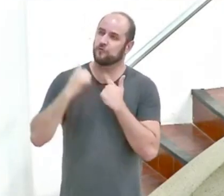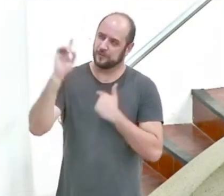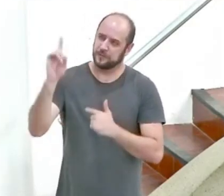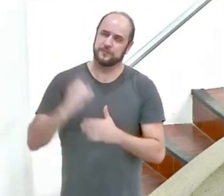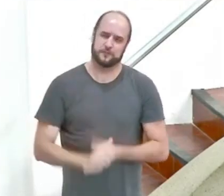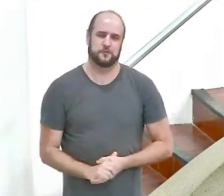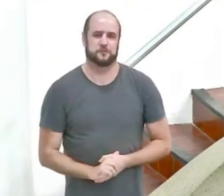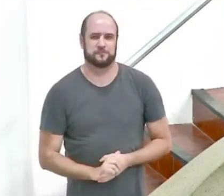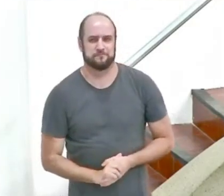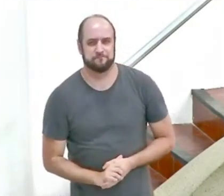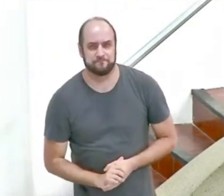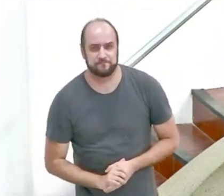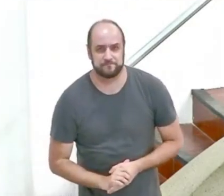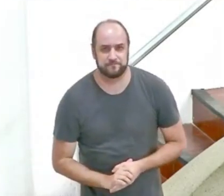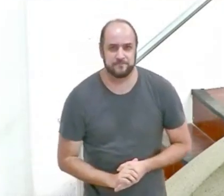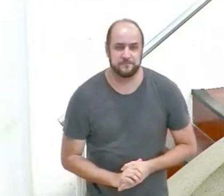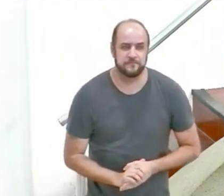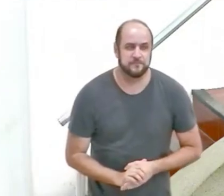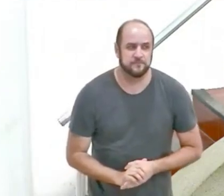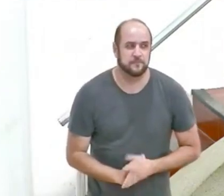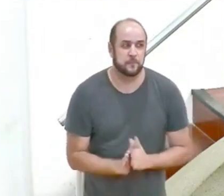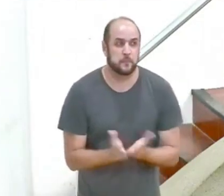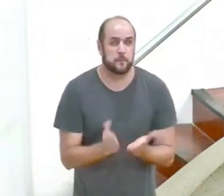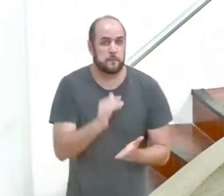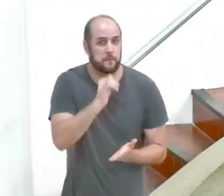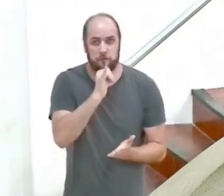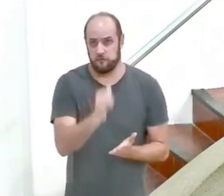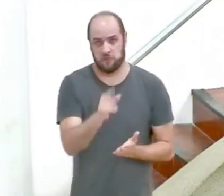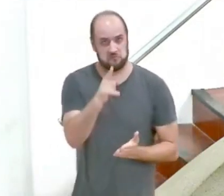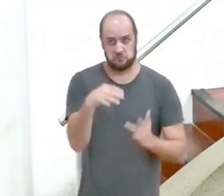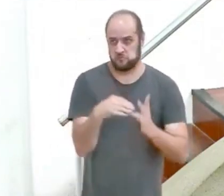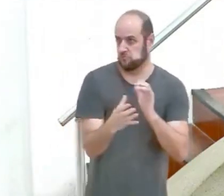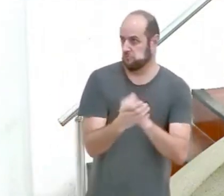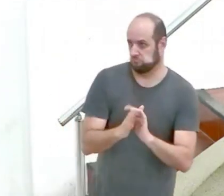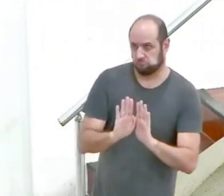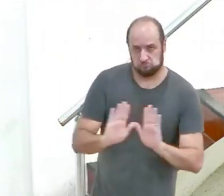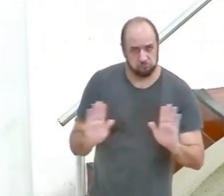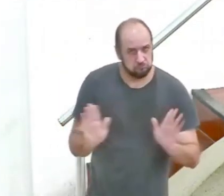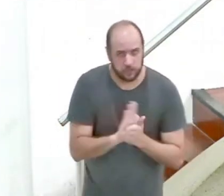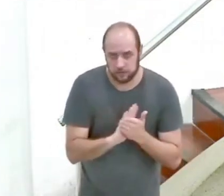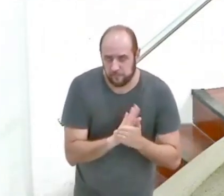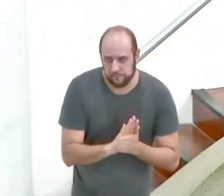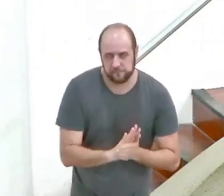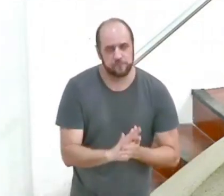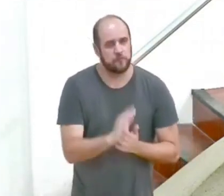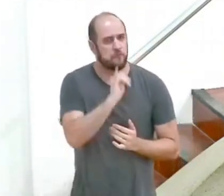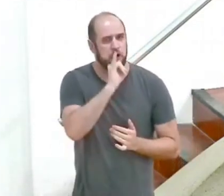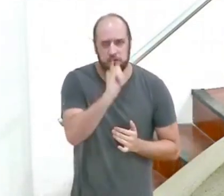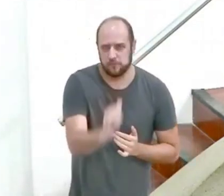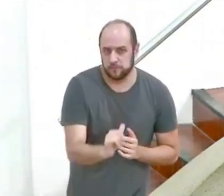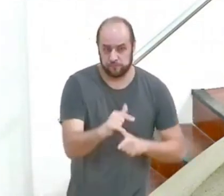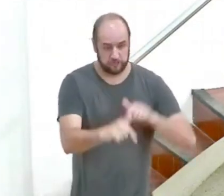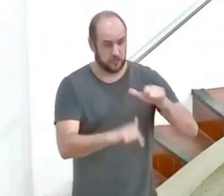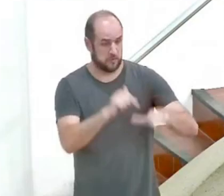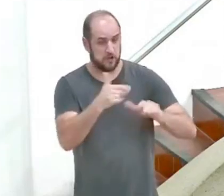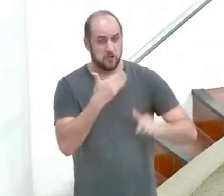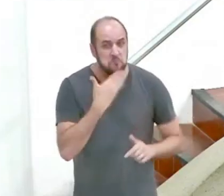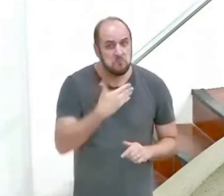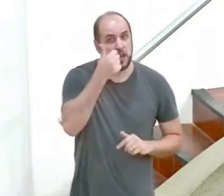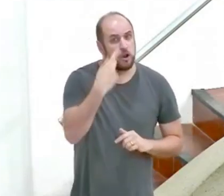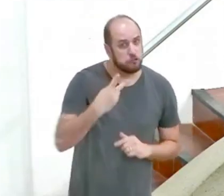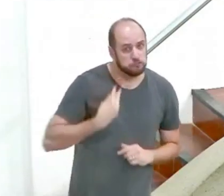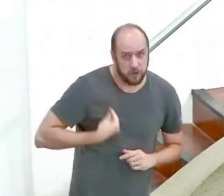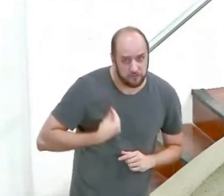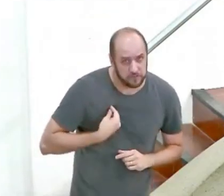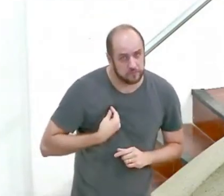de Deus. A Bíblia não diz com quem você irá casar, a Bíblia não diz qual é o emprego que você deve